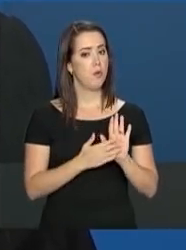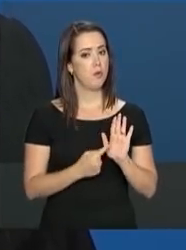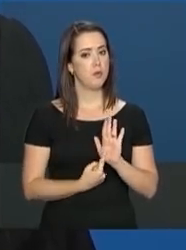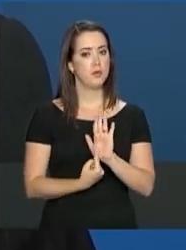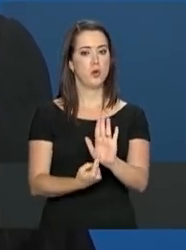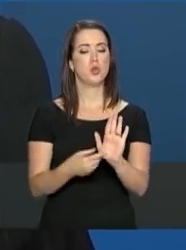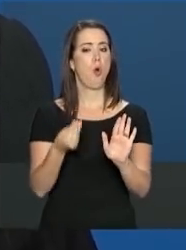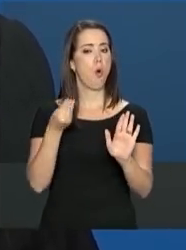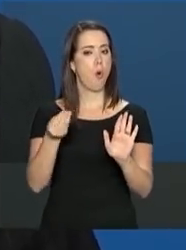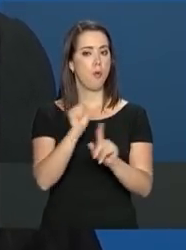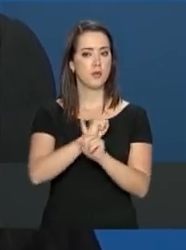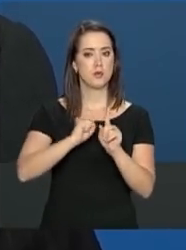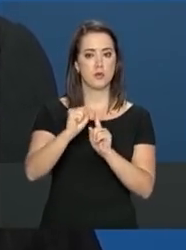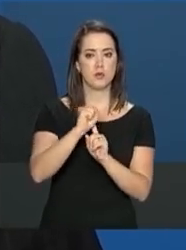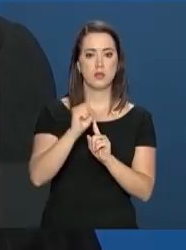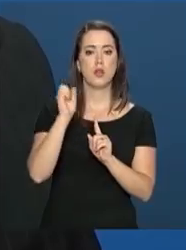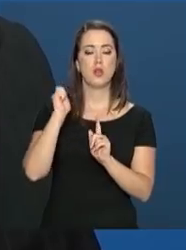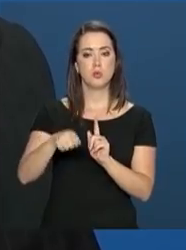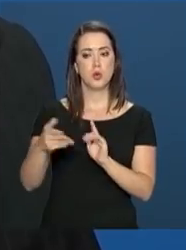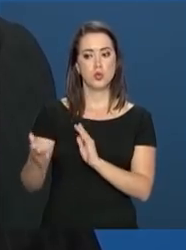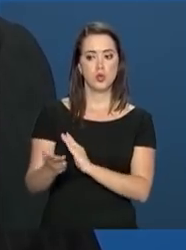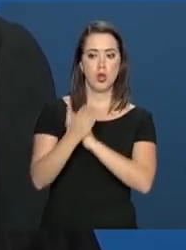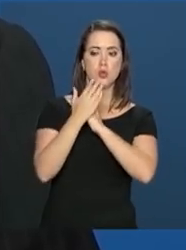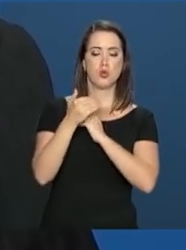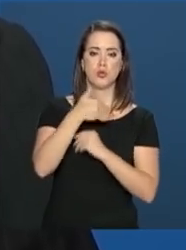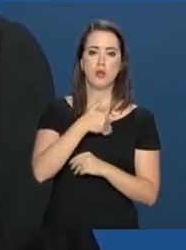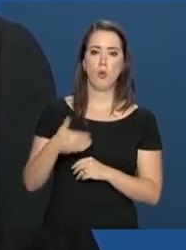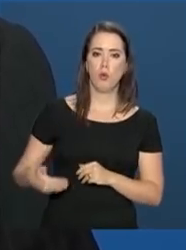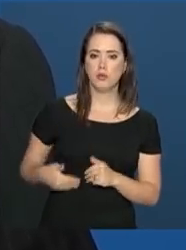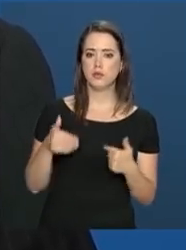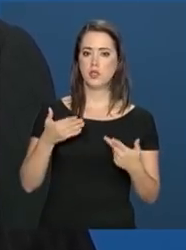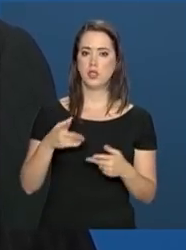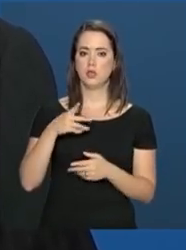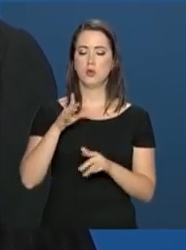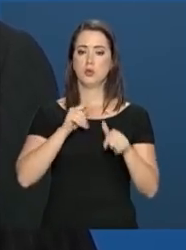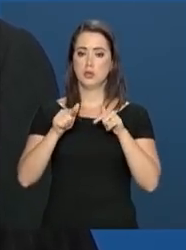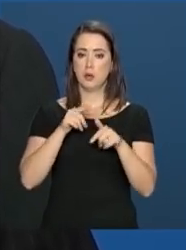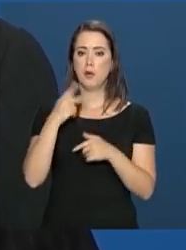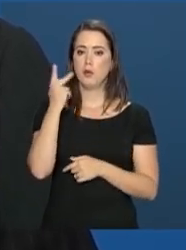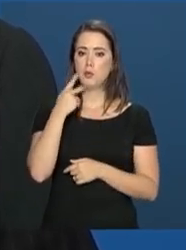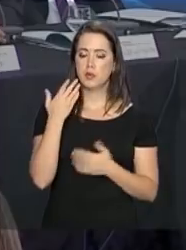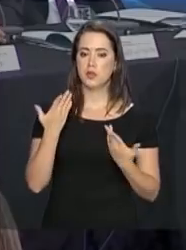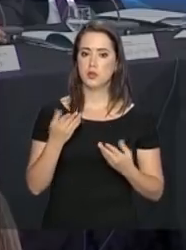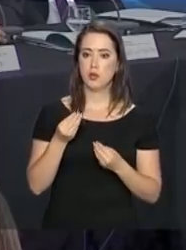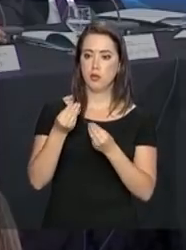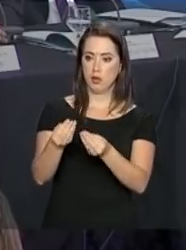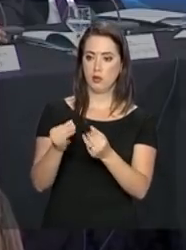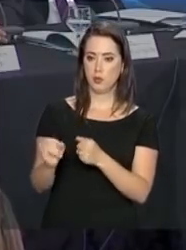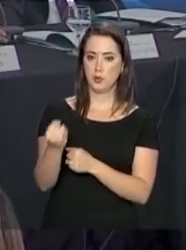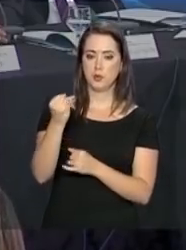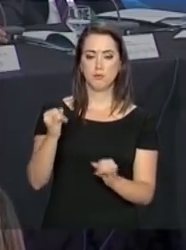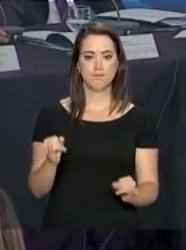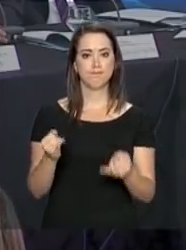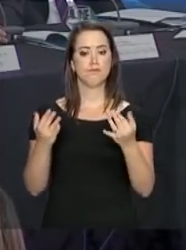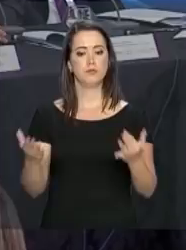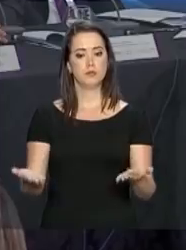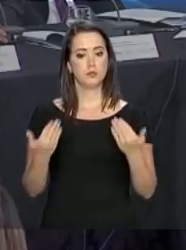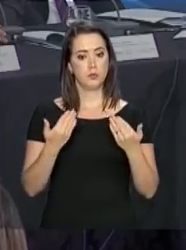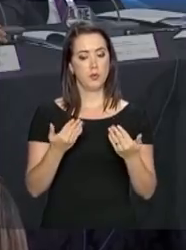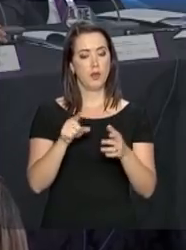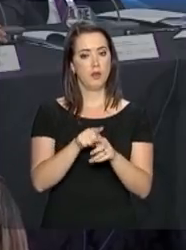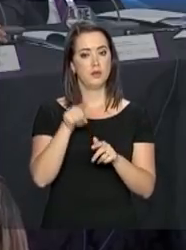pode influenciar as ações políticas de um país quando lhe é dada a oportunidade. O ministro de Estado,